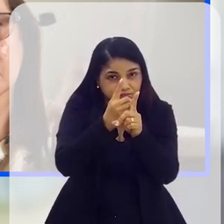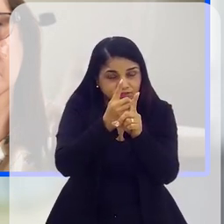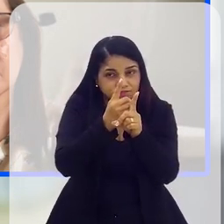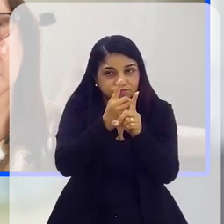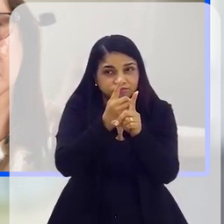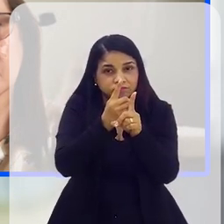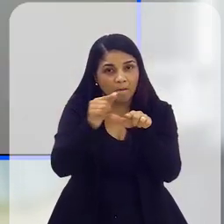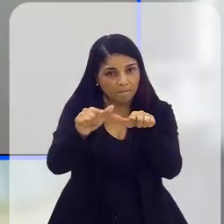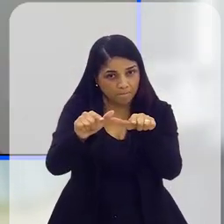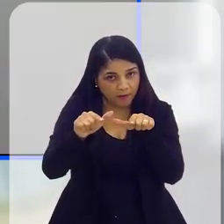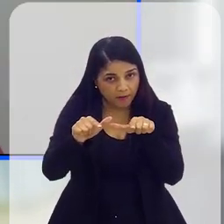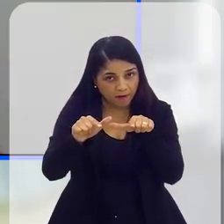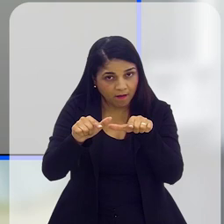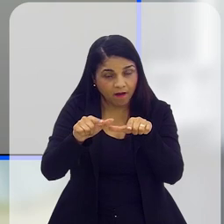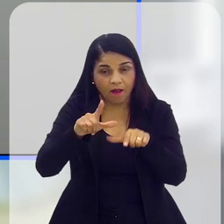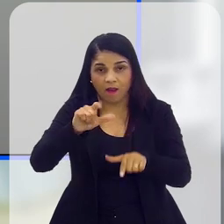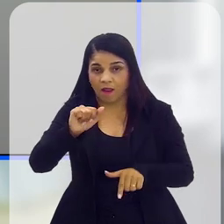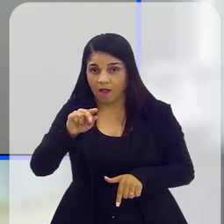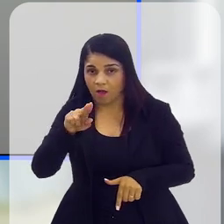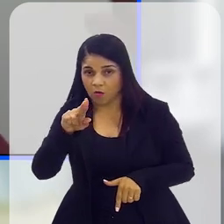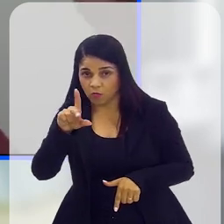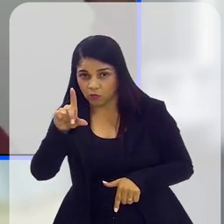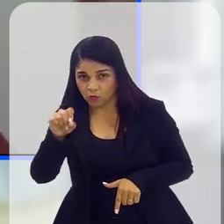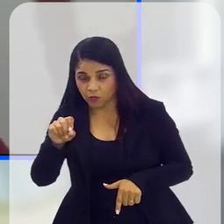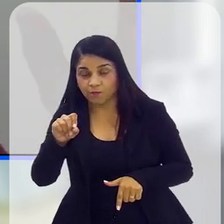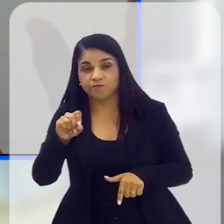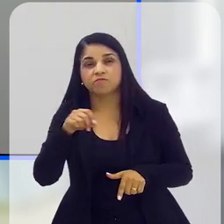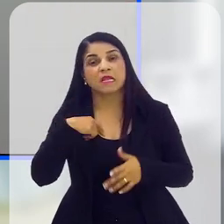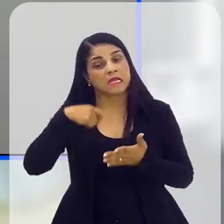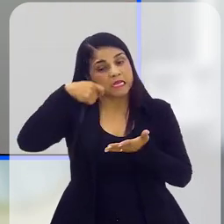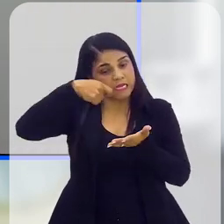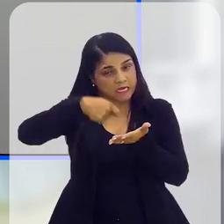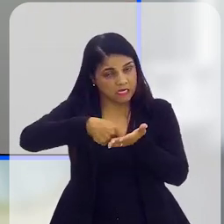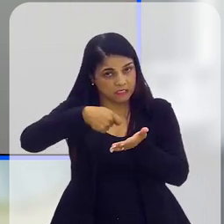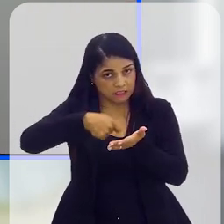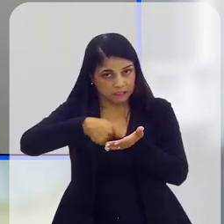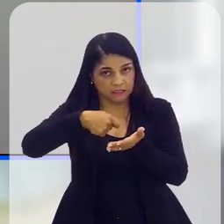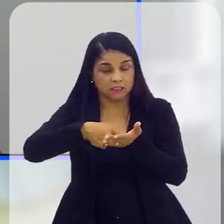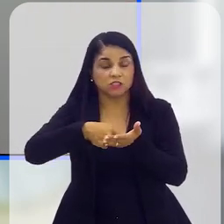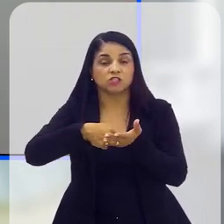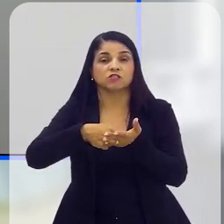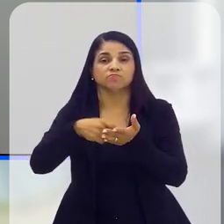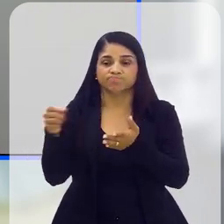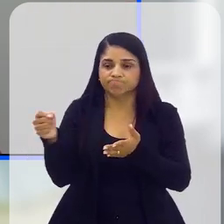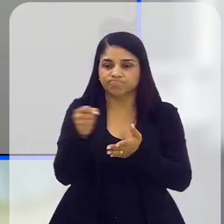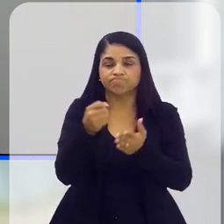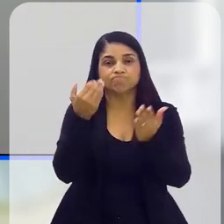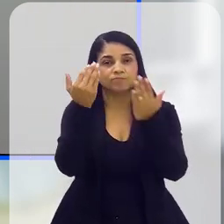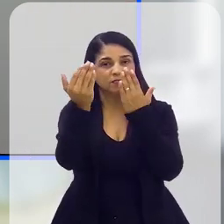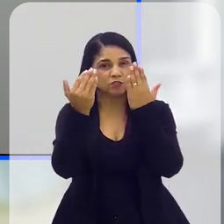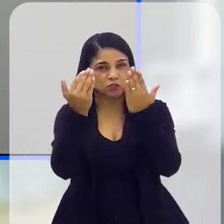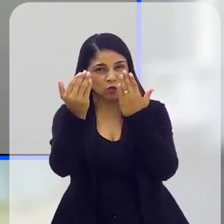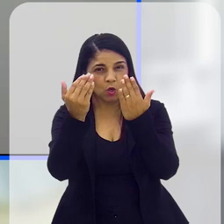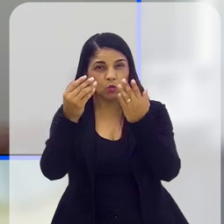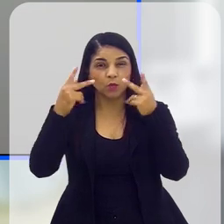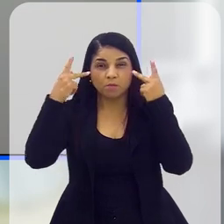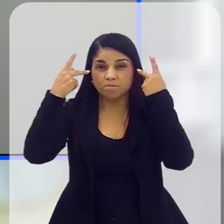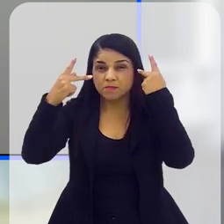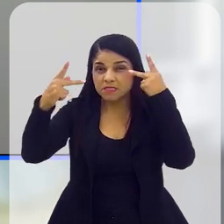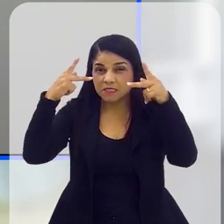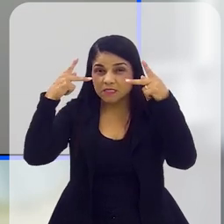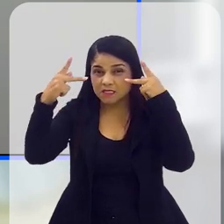diagnosticado, eu não tenho dúvida que exige a presença do psicólogo e do psiquiatra.